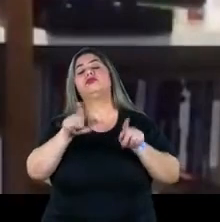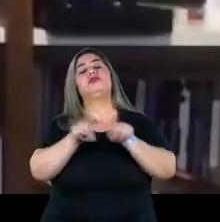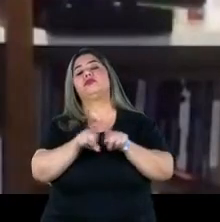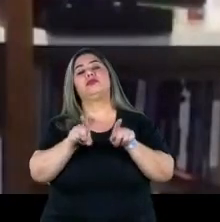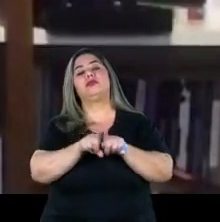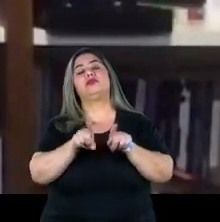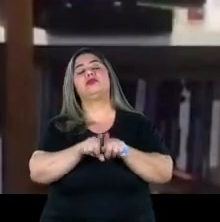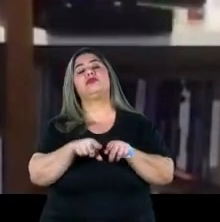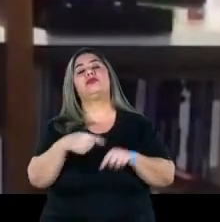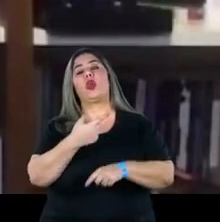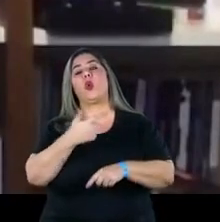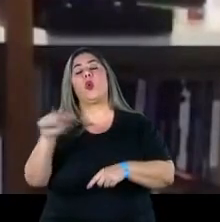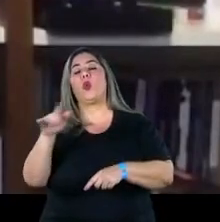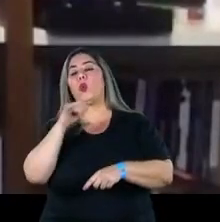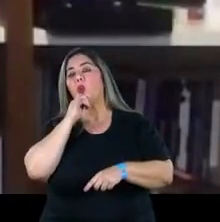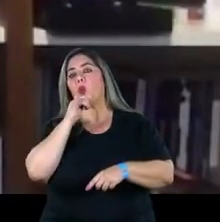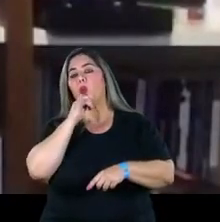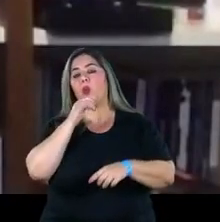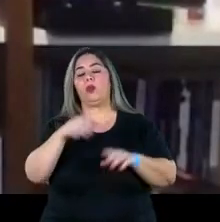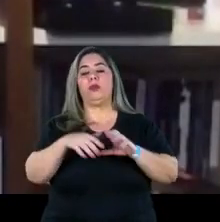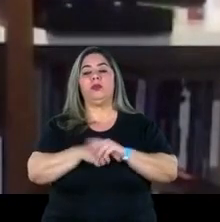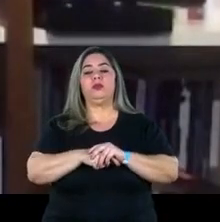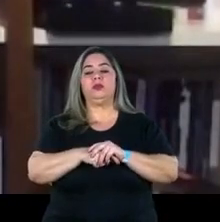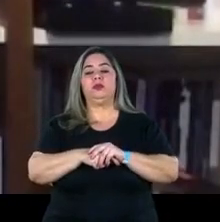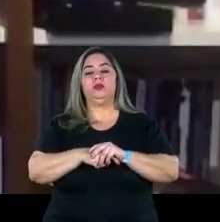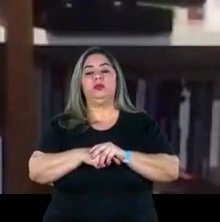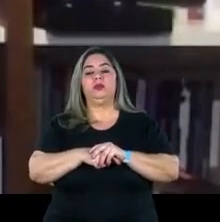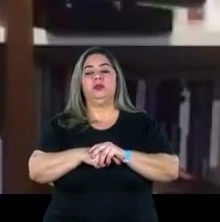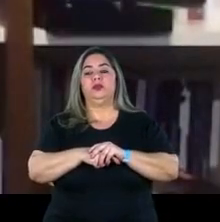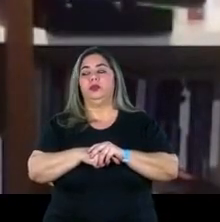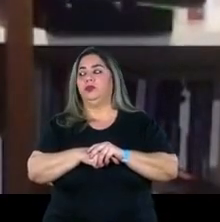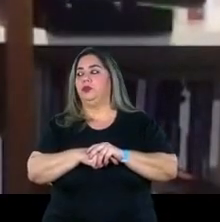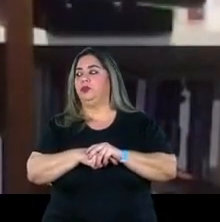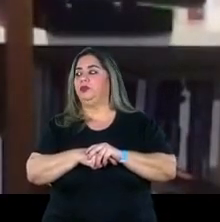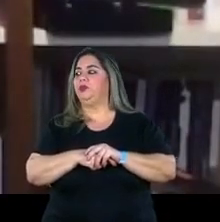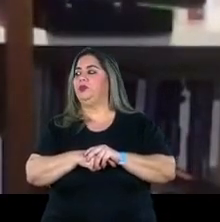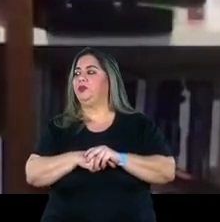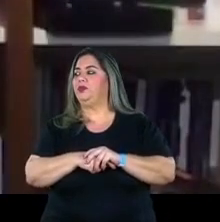que foi mencionada também como uma fonte